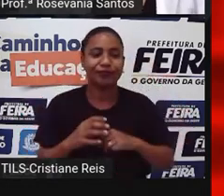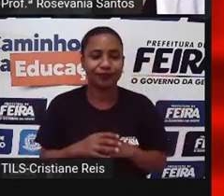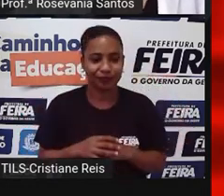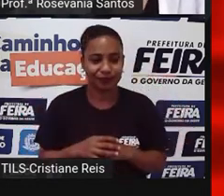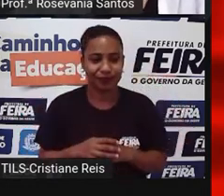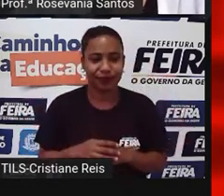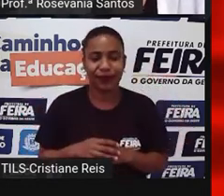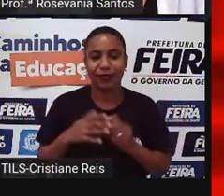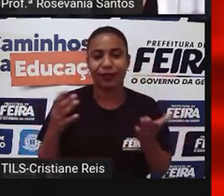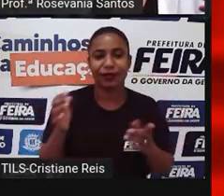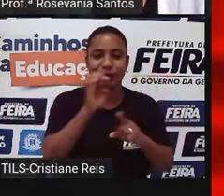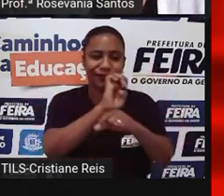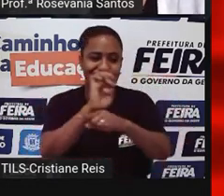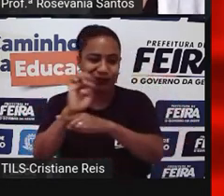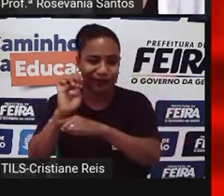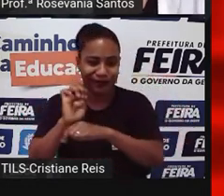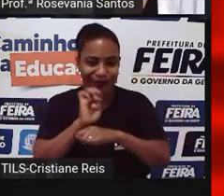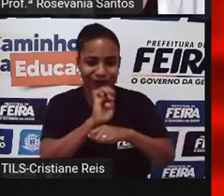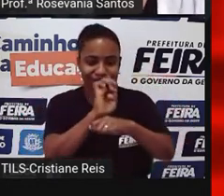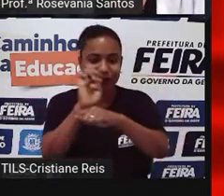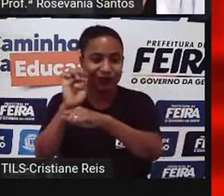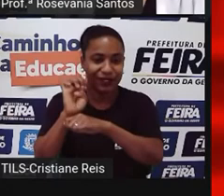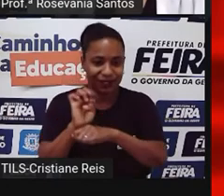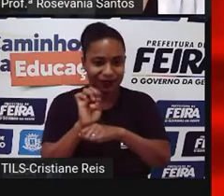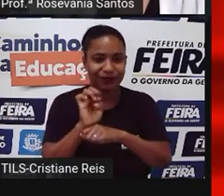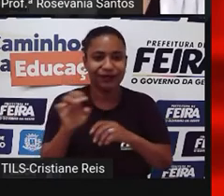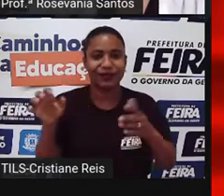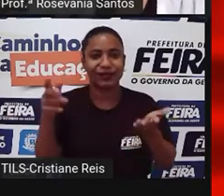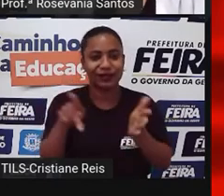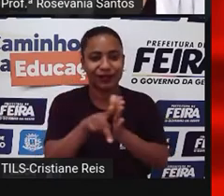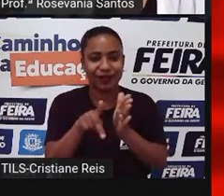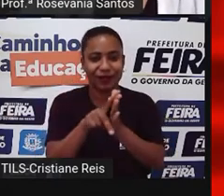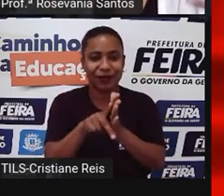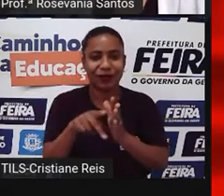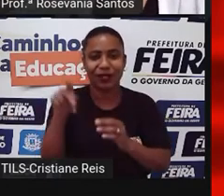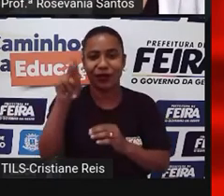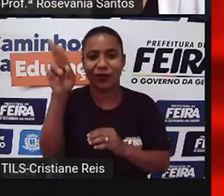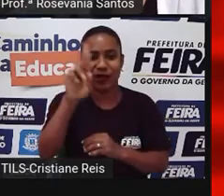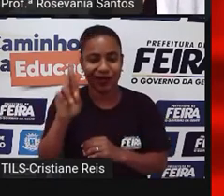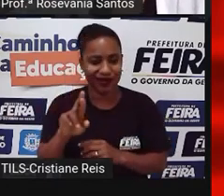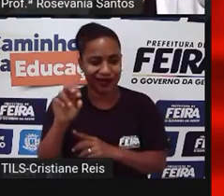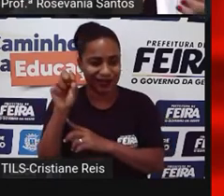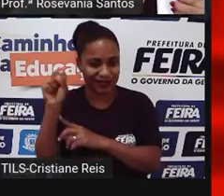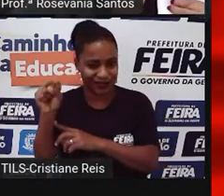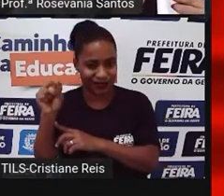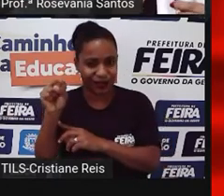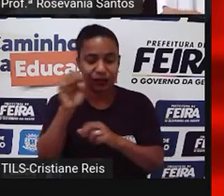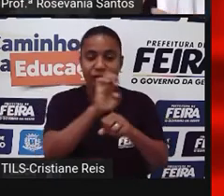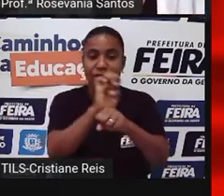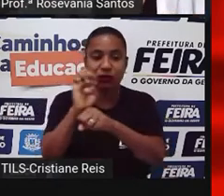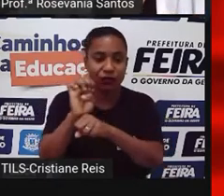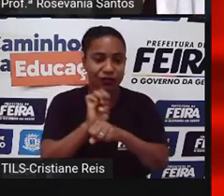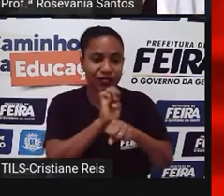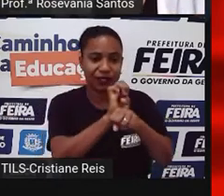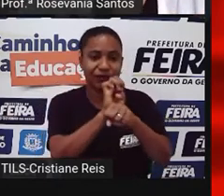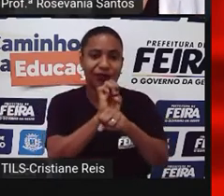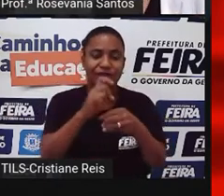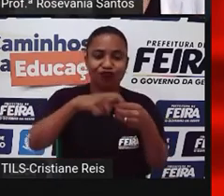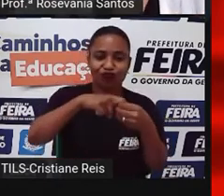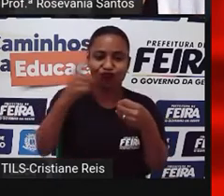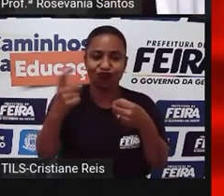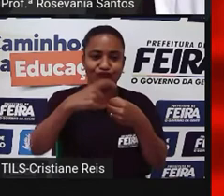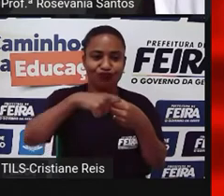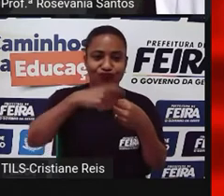muitos desses estados, né, que faziam parte dessa União Soviética, resolveram, vamos dizer assim, pedir para